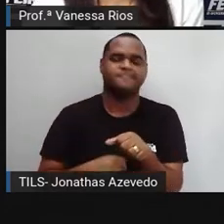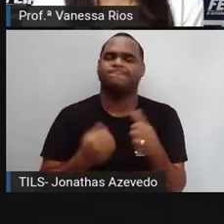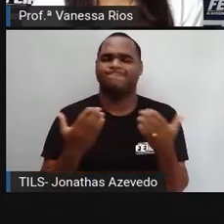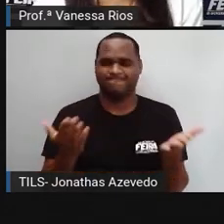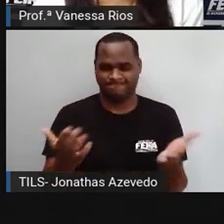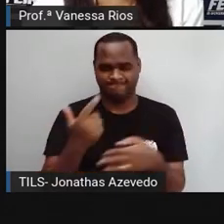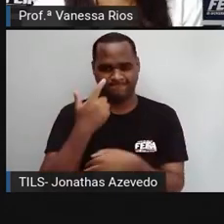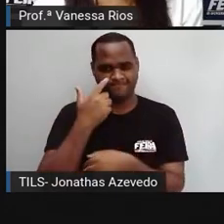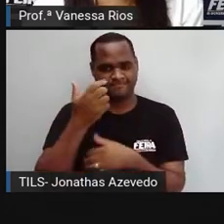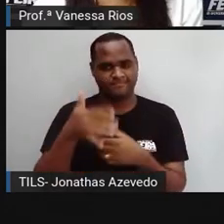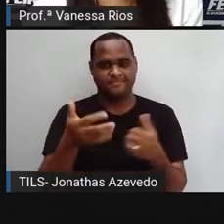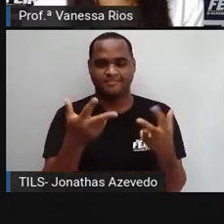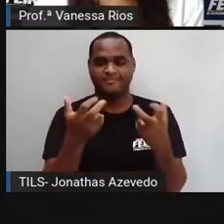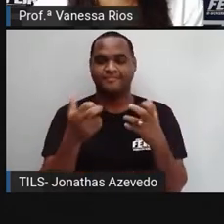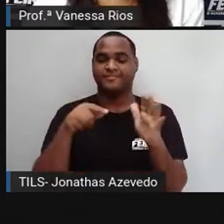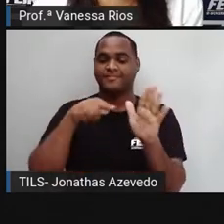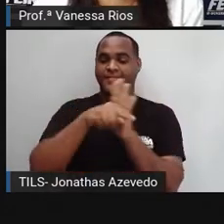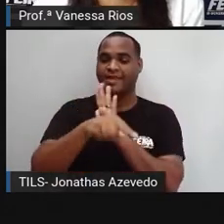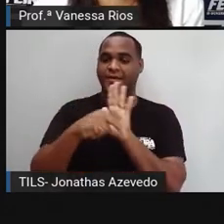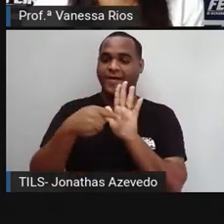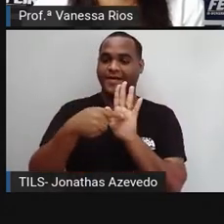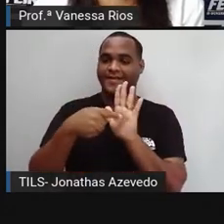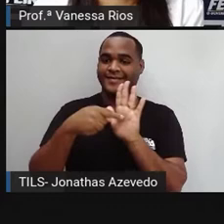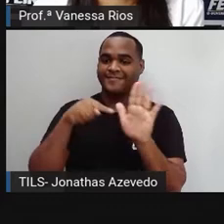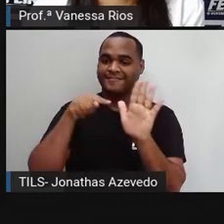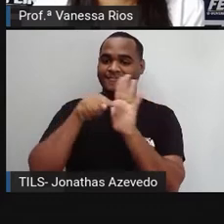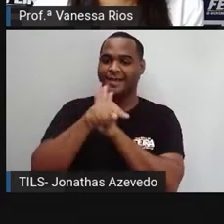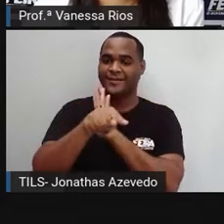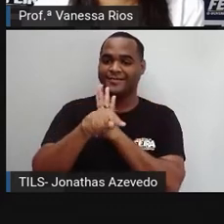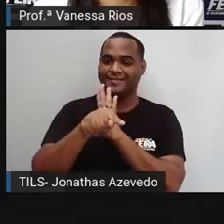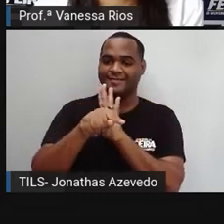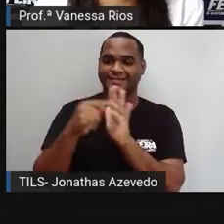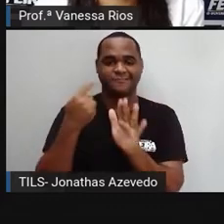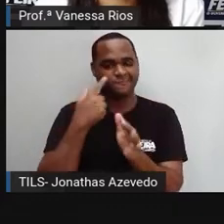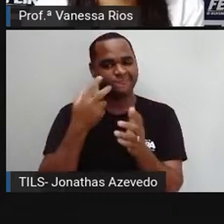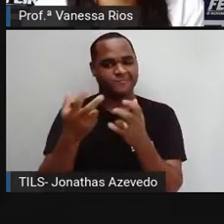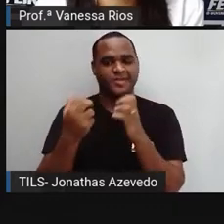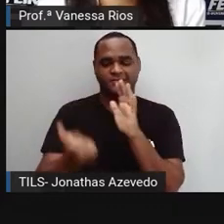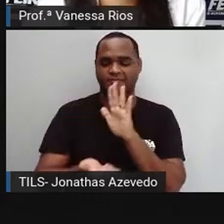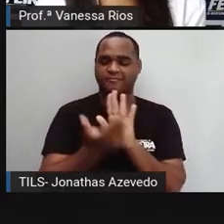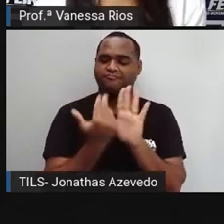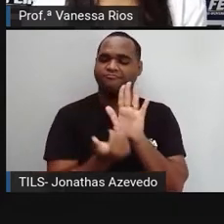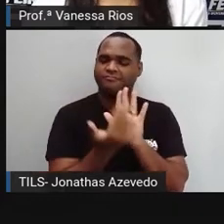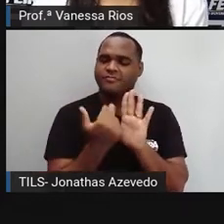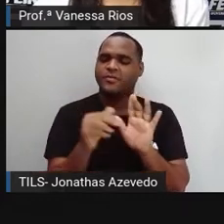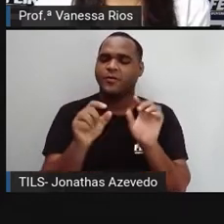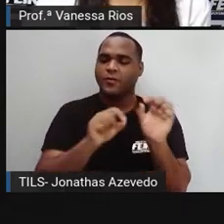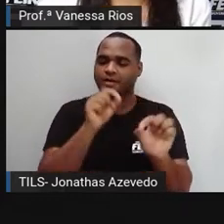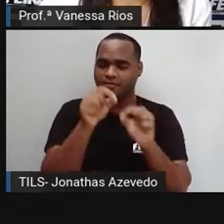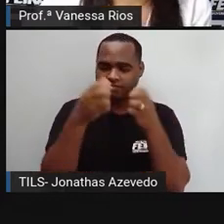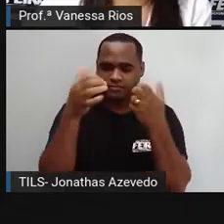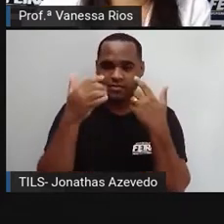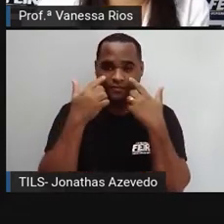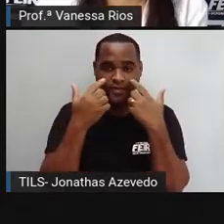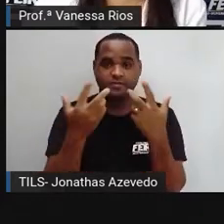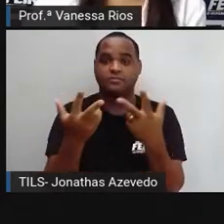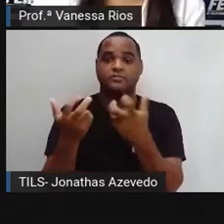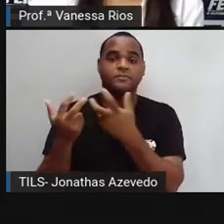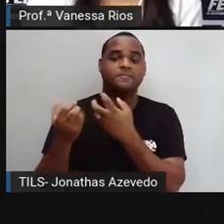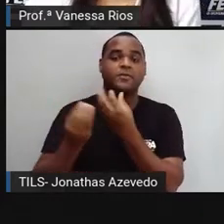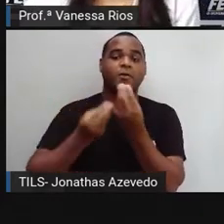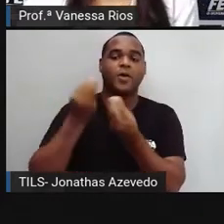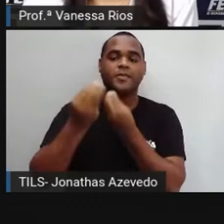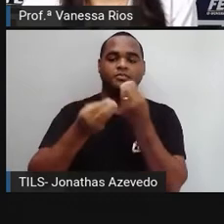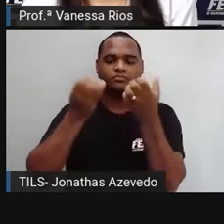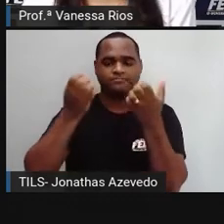observa a pergunta que a pró-direciona aí através da observação desta imagem, a gente já vai logo percebendo que enquanto